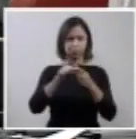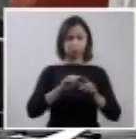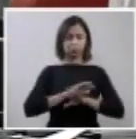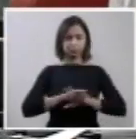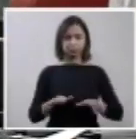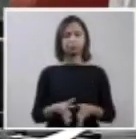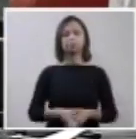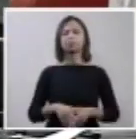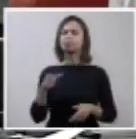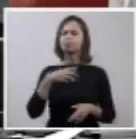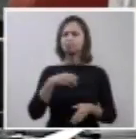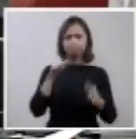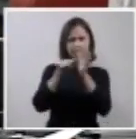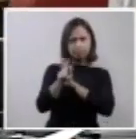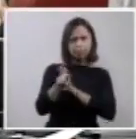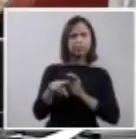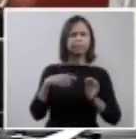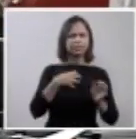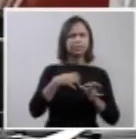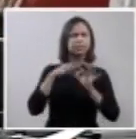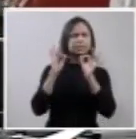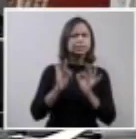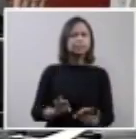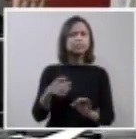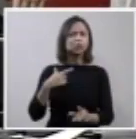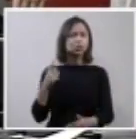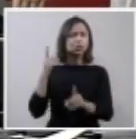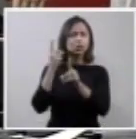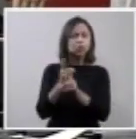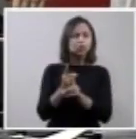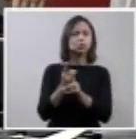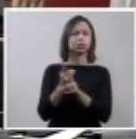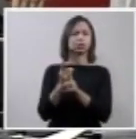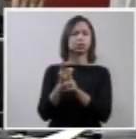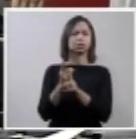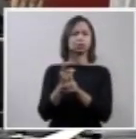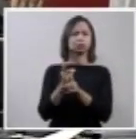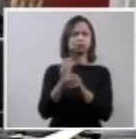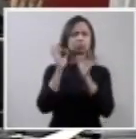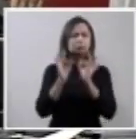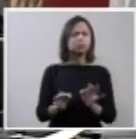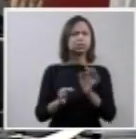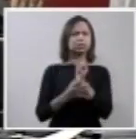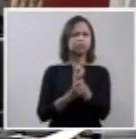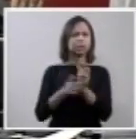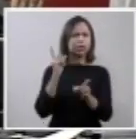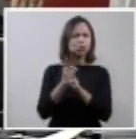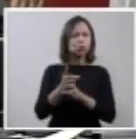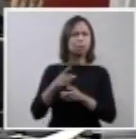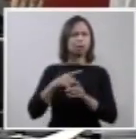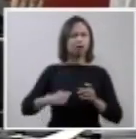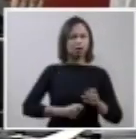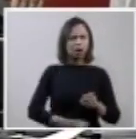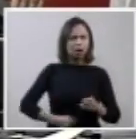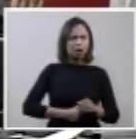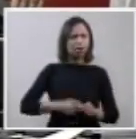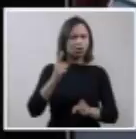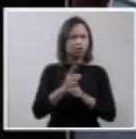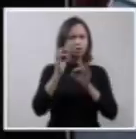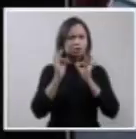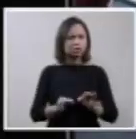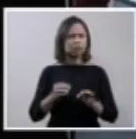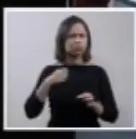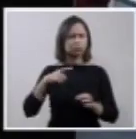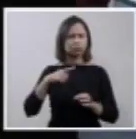excelência confirma que o diagnóstico de anencefalia é absolutamente seguro. Exato. Com